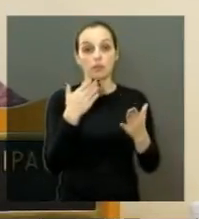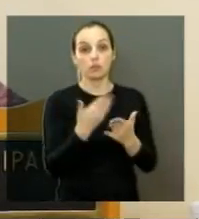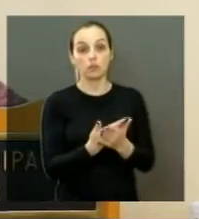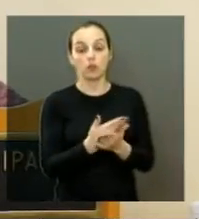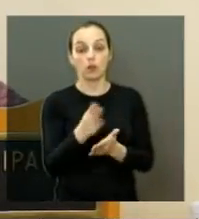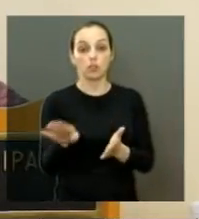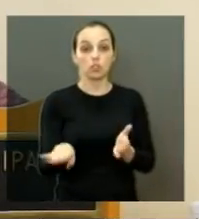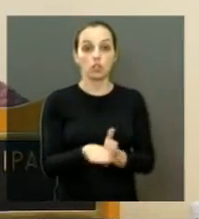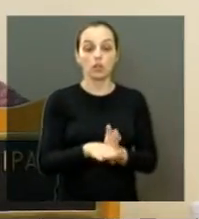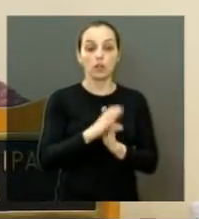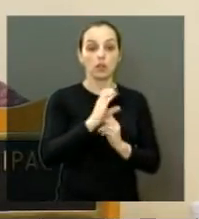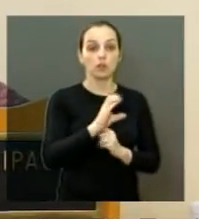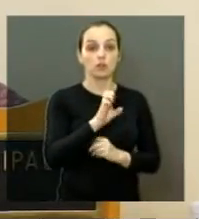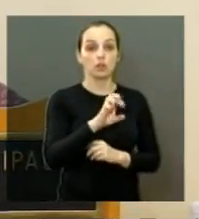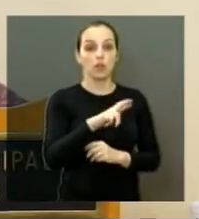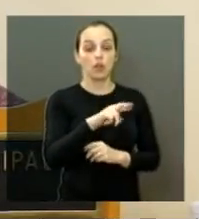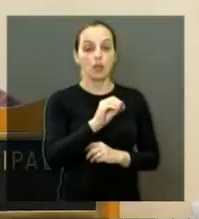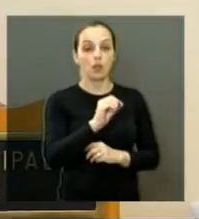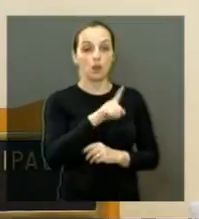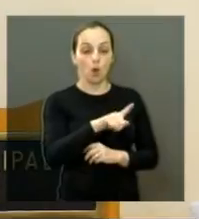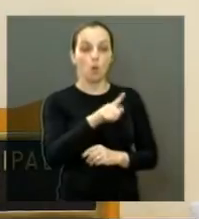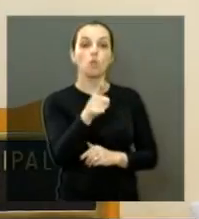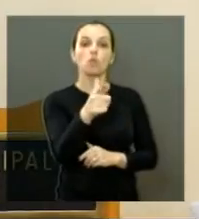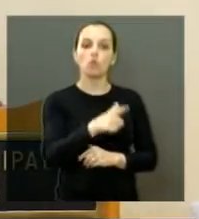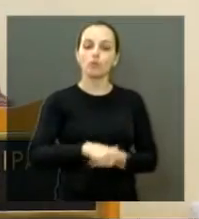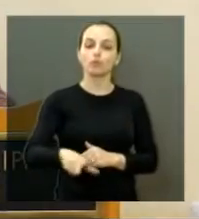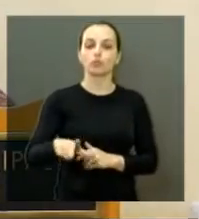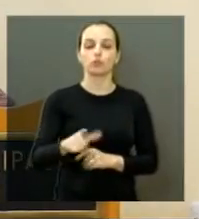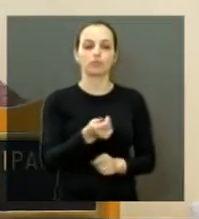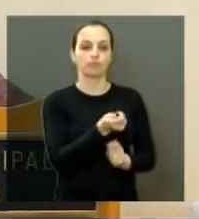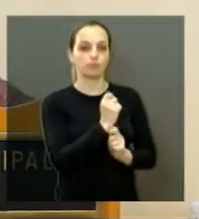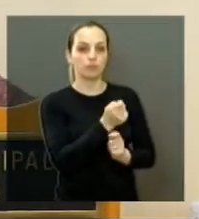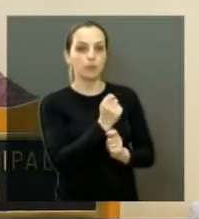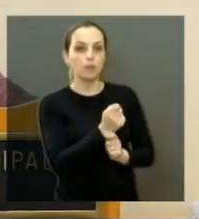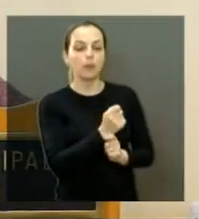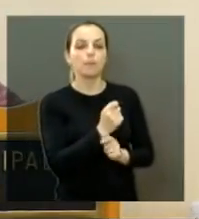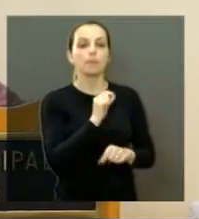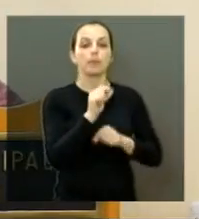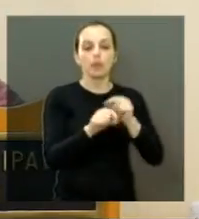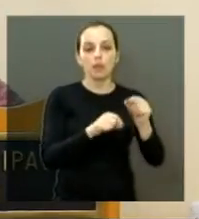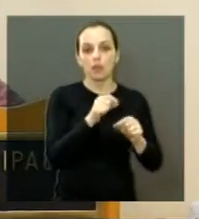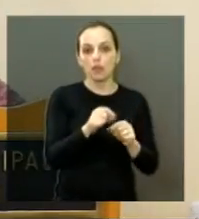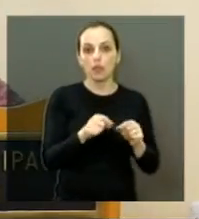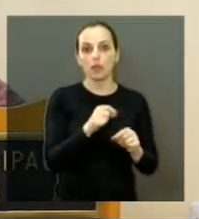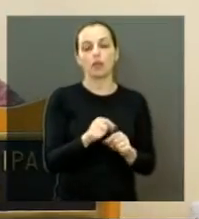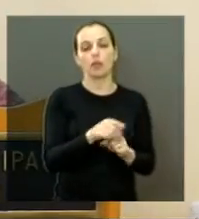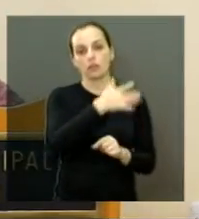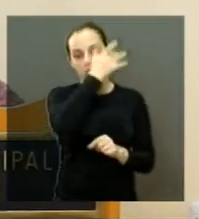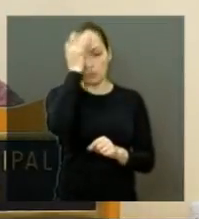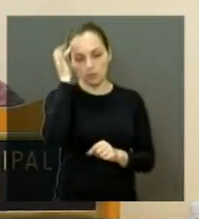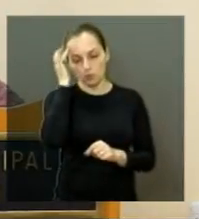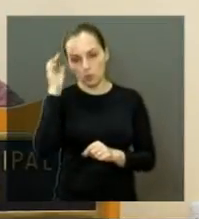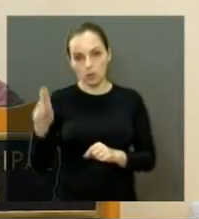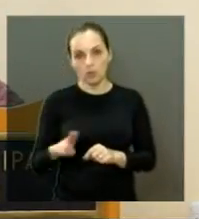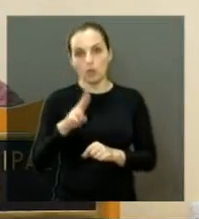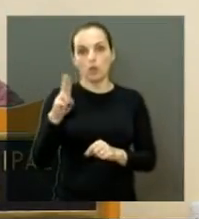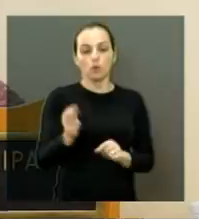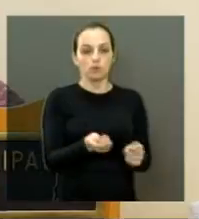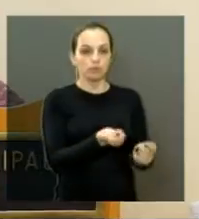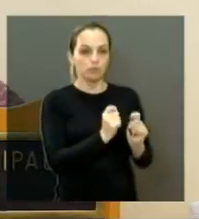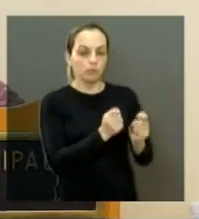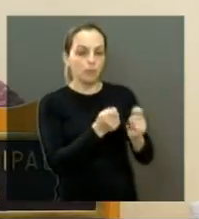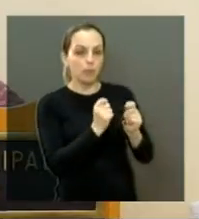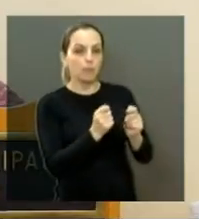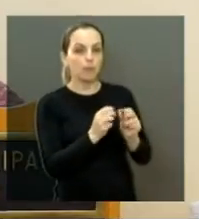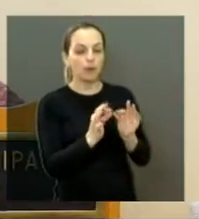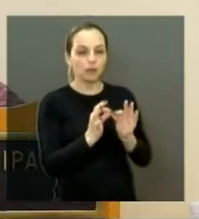continua nas ruas. Nosso objetivo é abordar as pessoas que estão usando a linha cortante e também